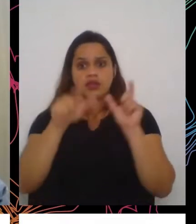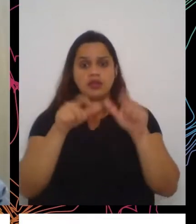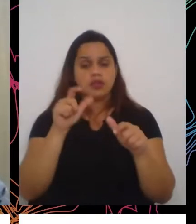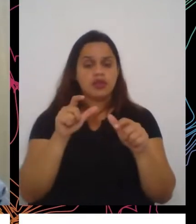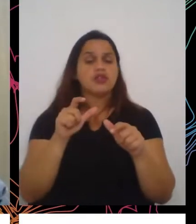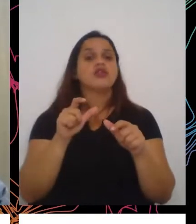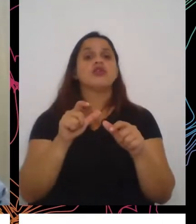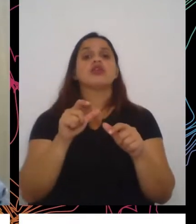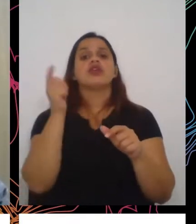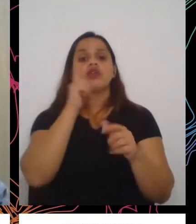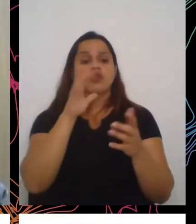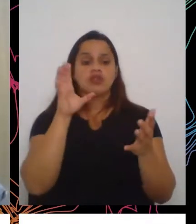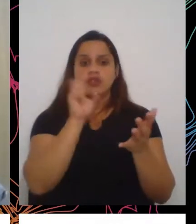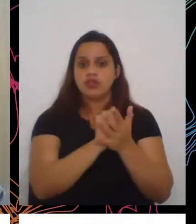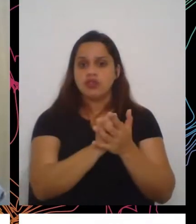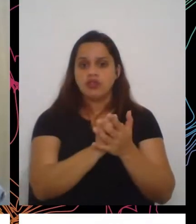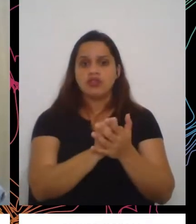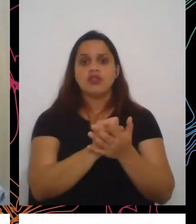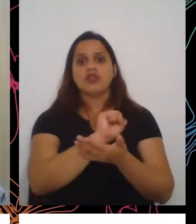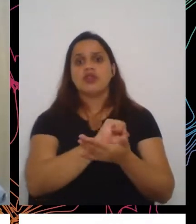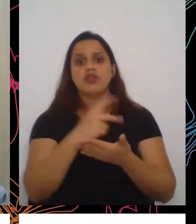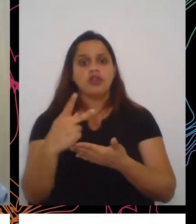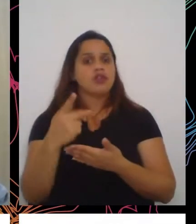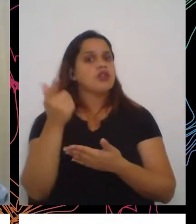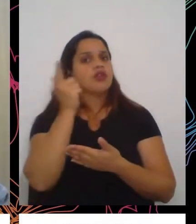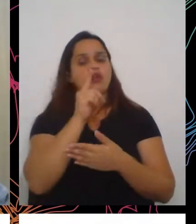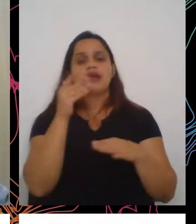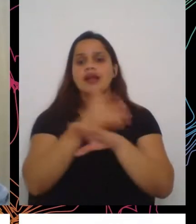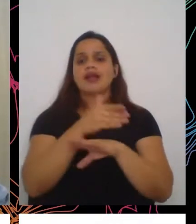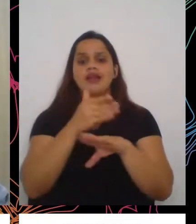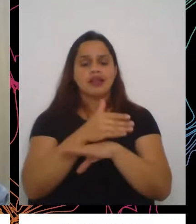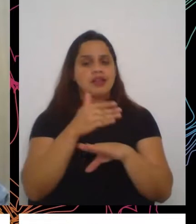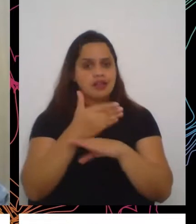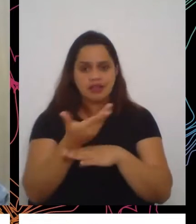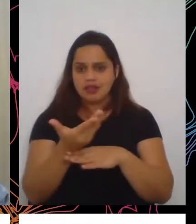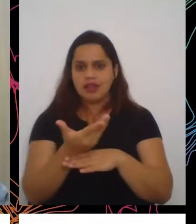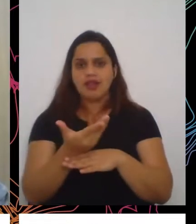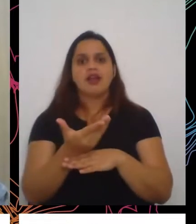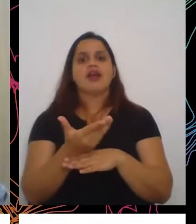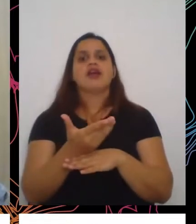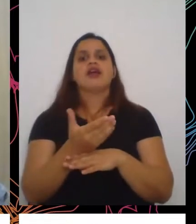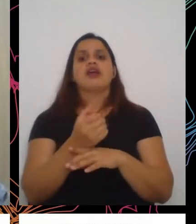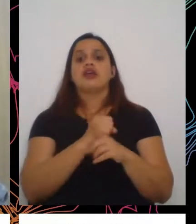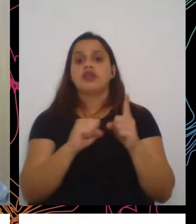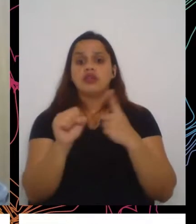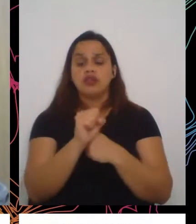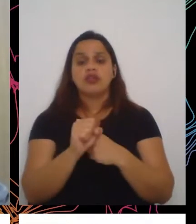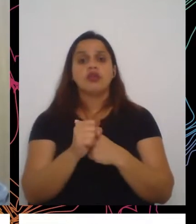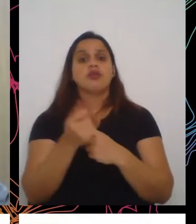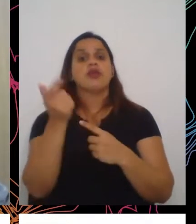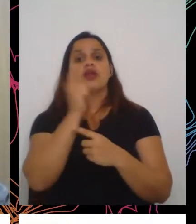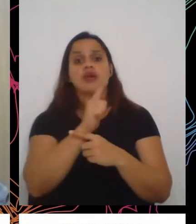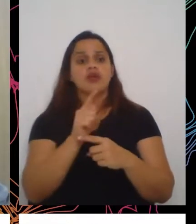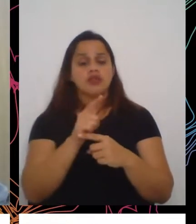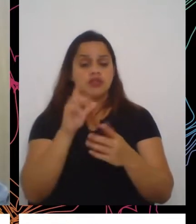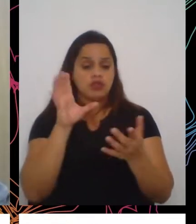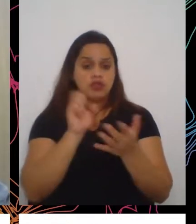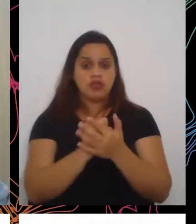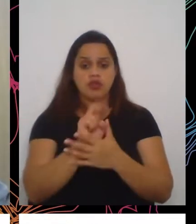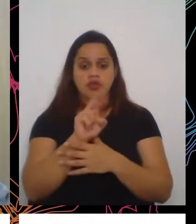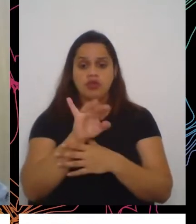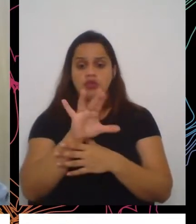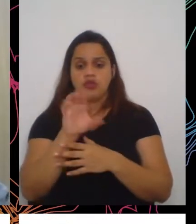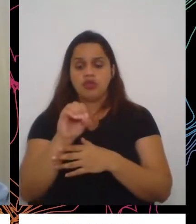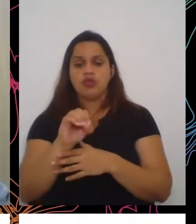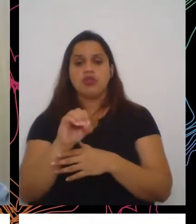conseguem mais acessar a política de assistência social, a rede sócio-assistencial, para manter o seu Cadastro Único atualizado.